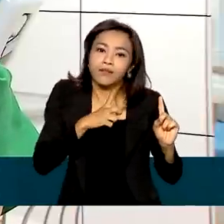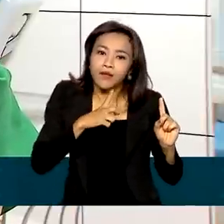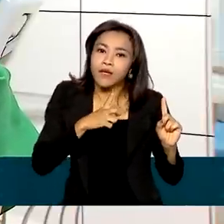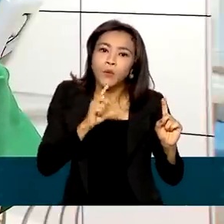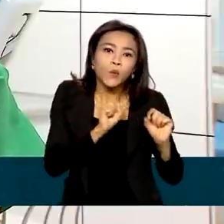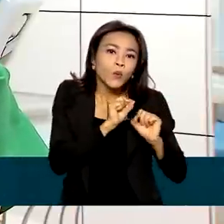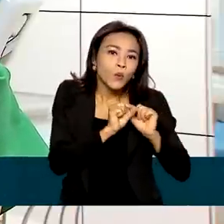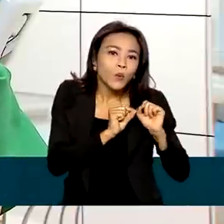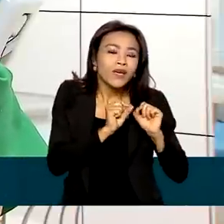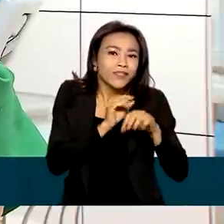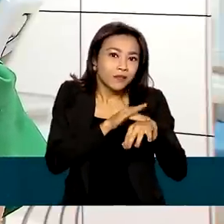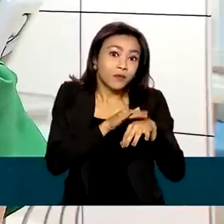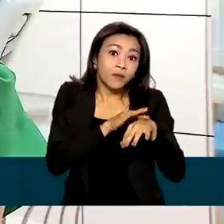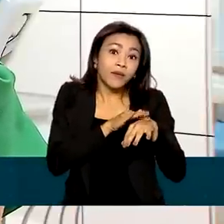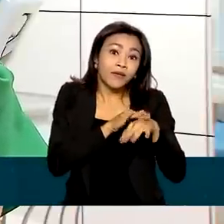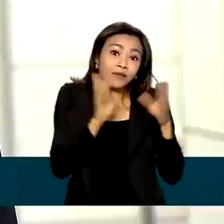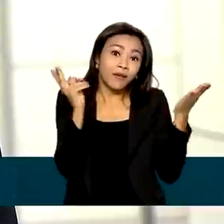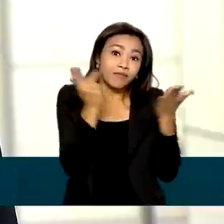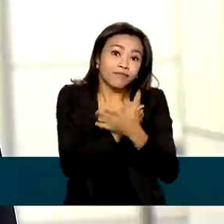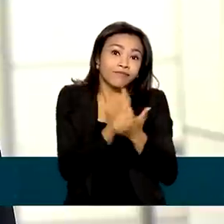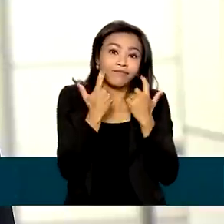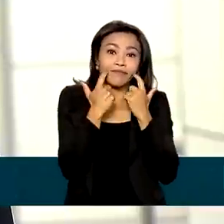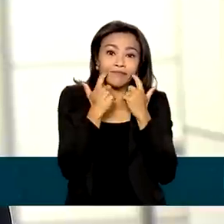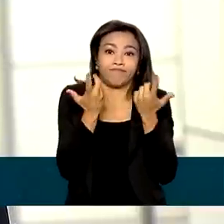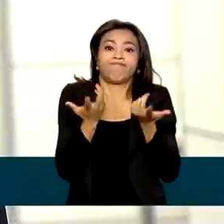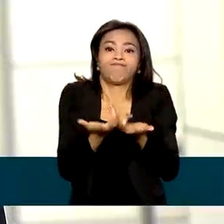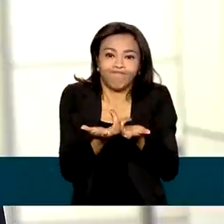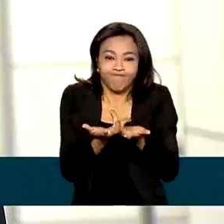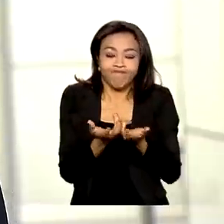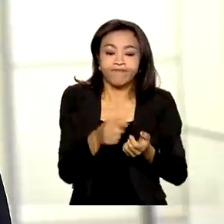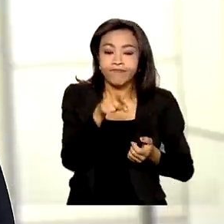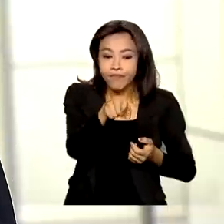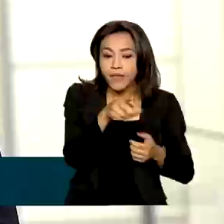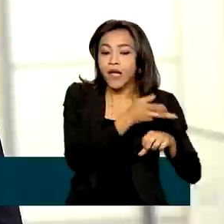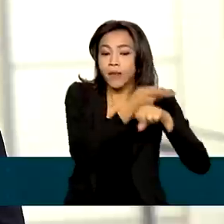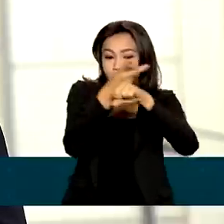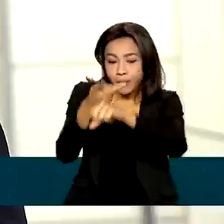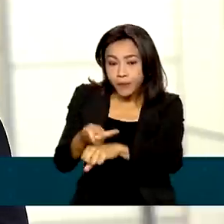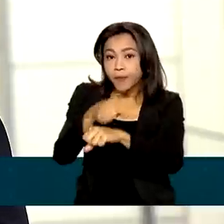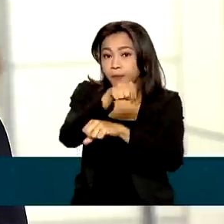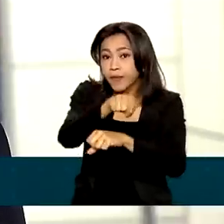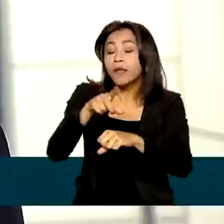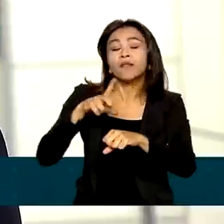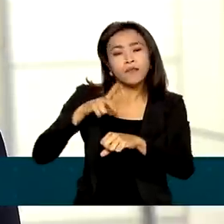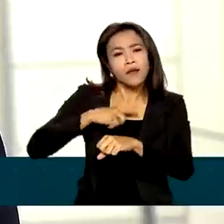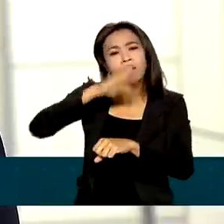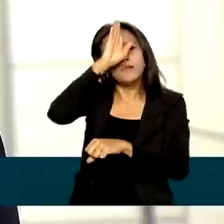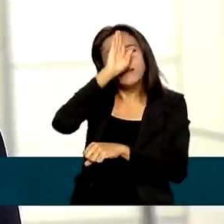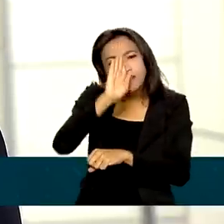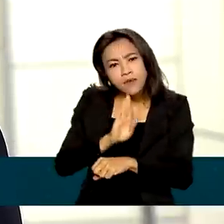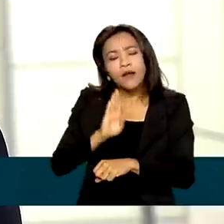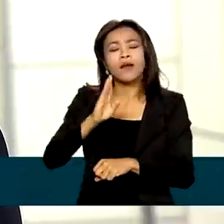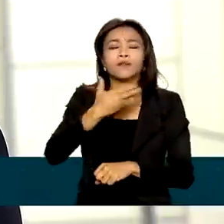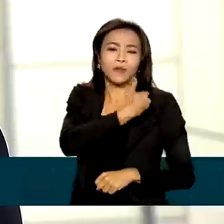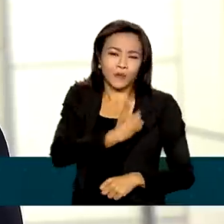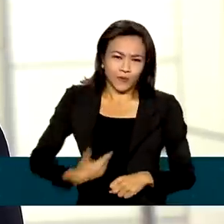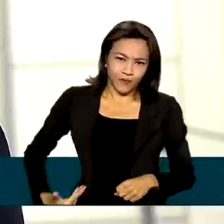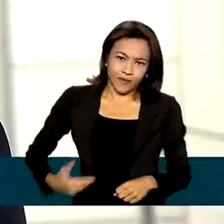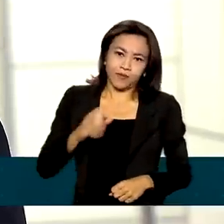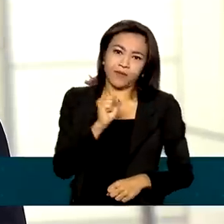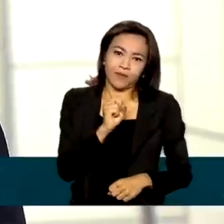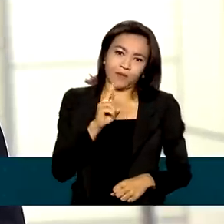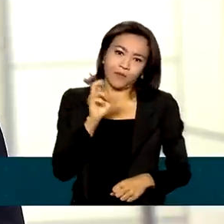tendência maior a ter doenças periodontais. O pré-natal odontológico está disponível no Sistema Único de Saúde. Além das